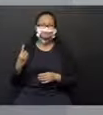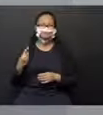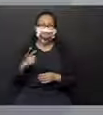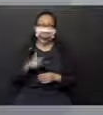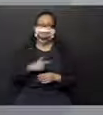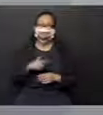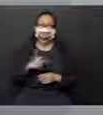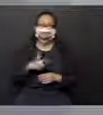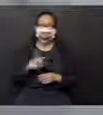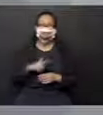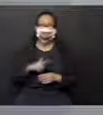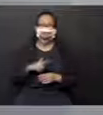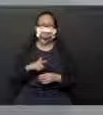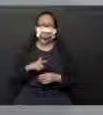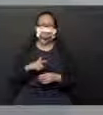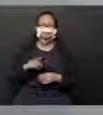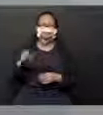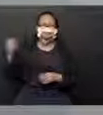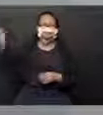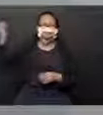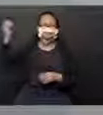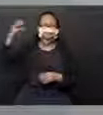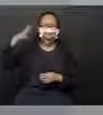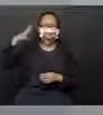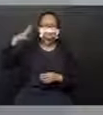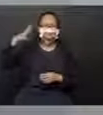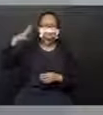é a fonte de luz.